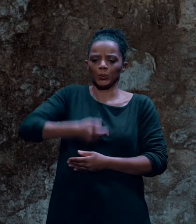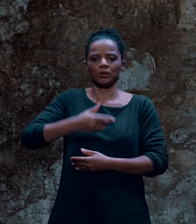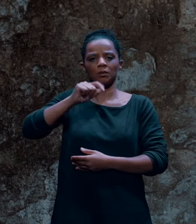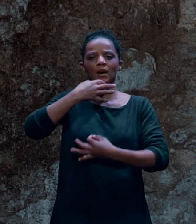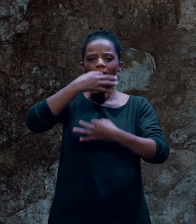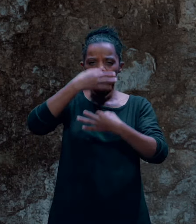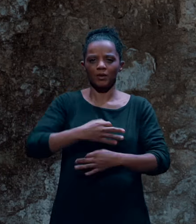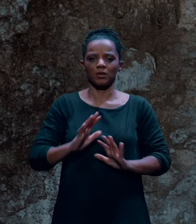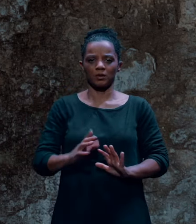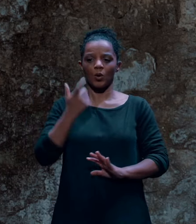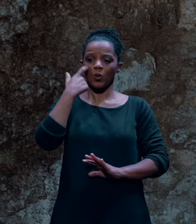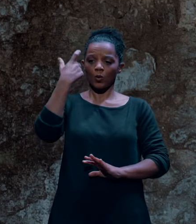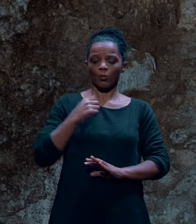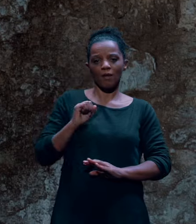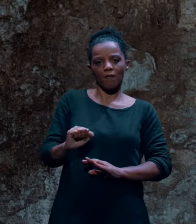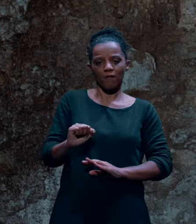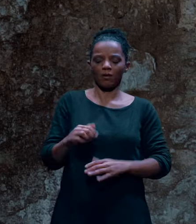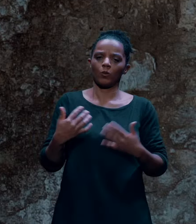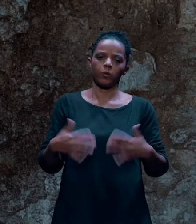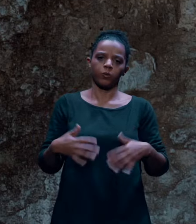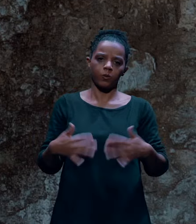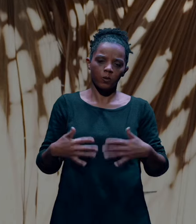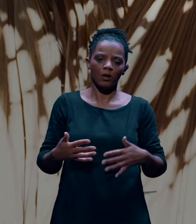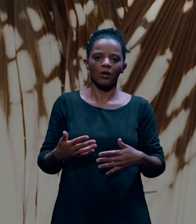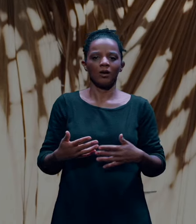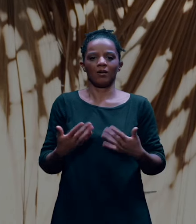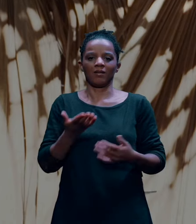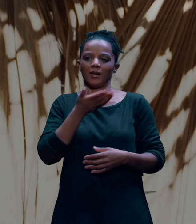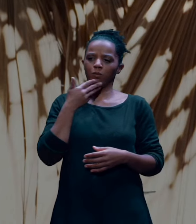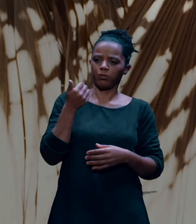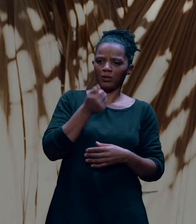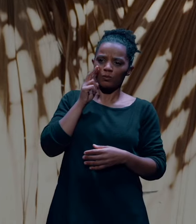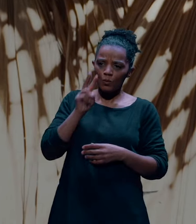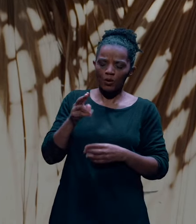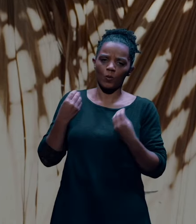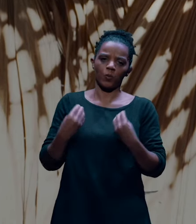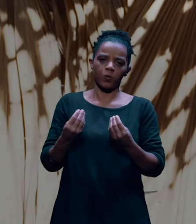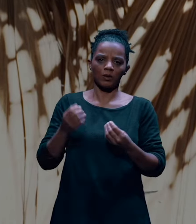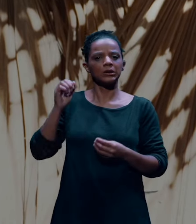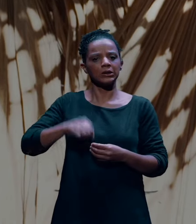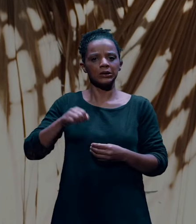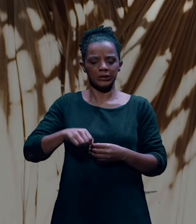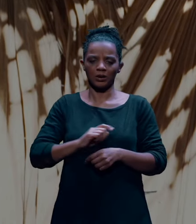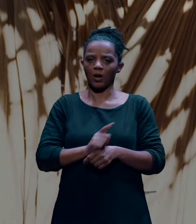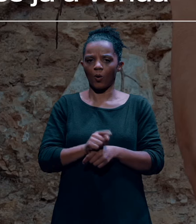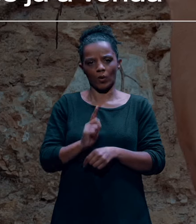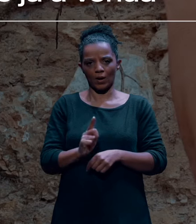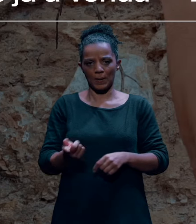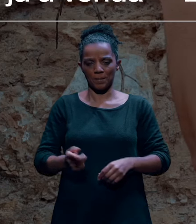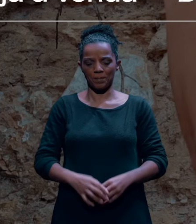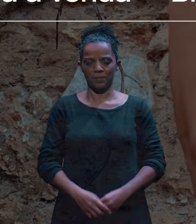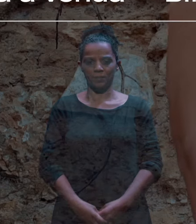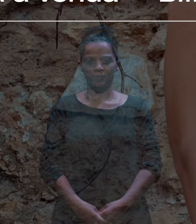afirmação no corpo deles, que é muito bonita de se ver logo à partida.